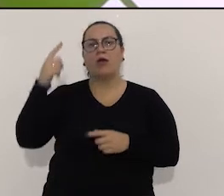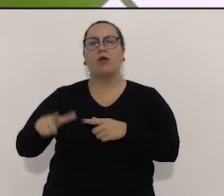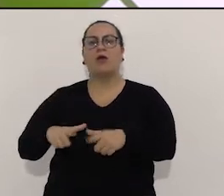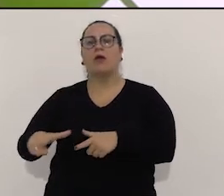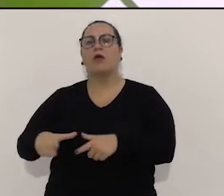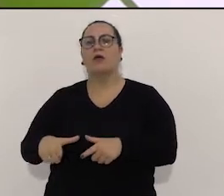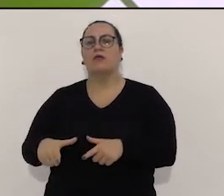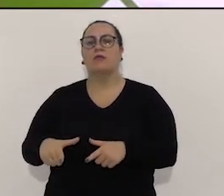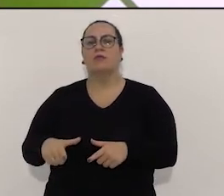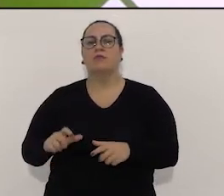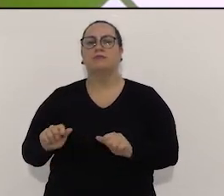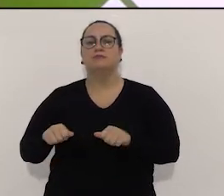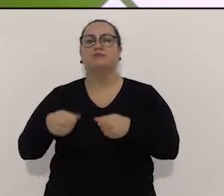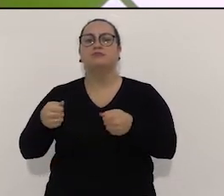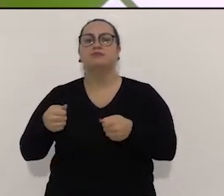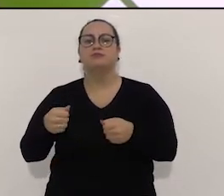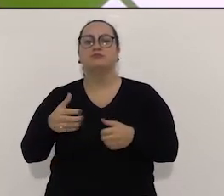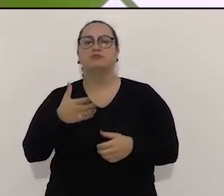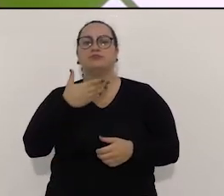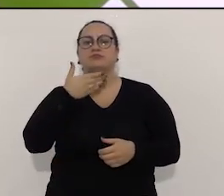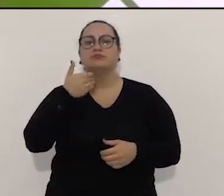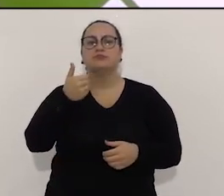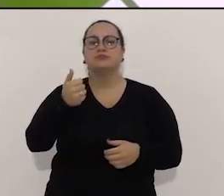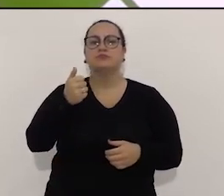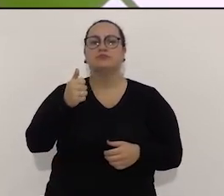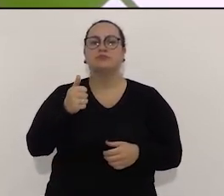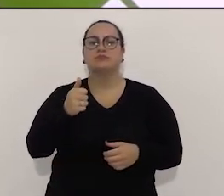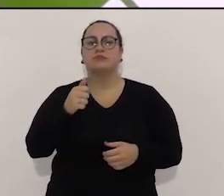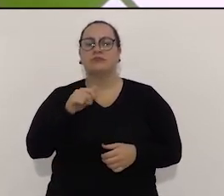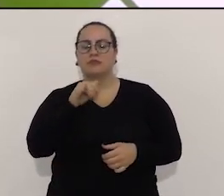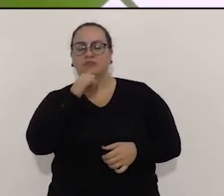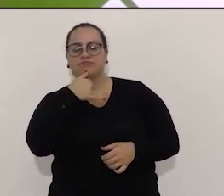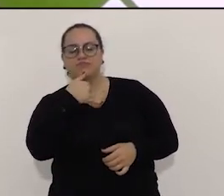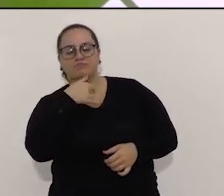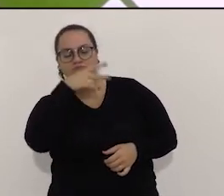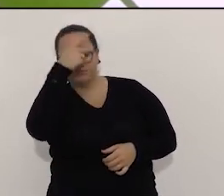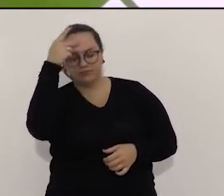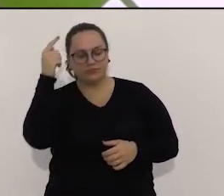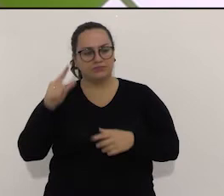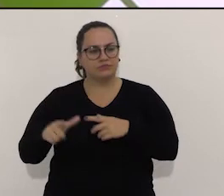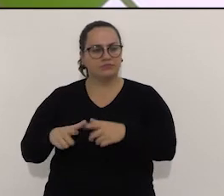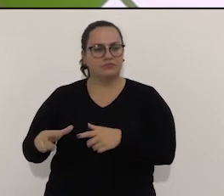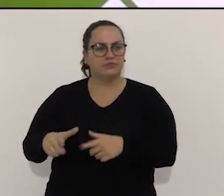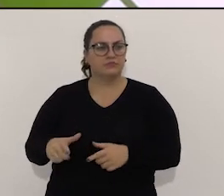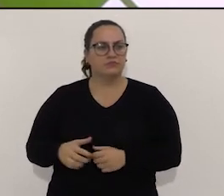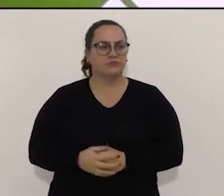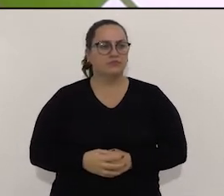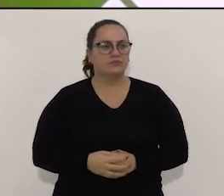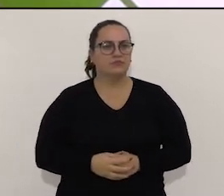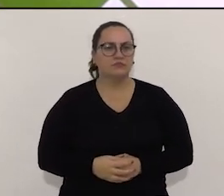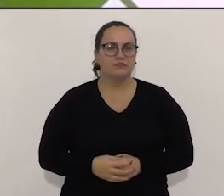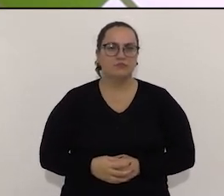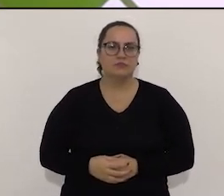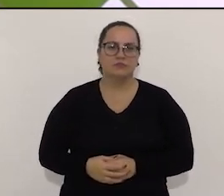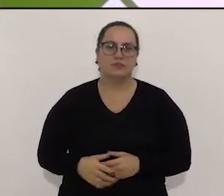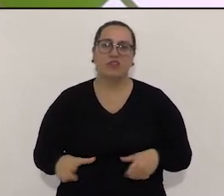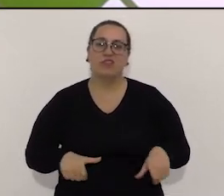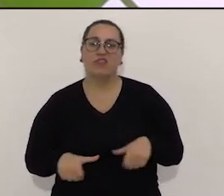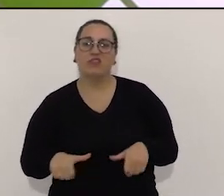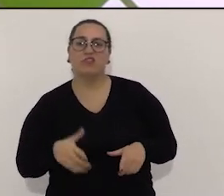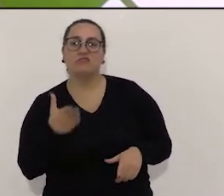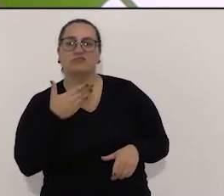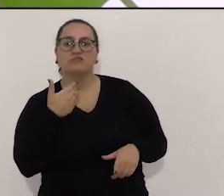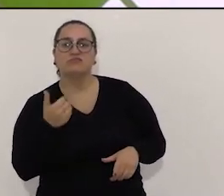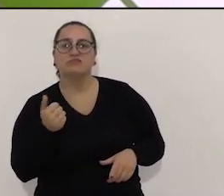Porque como é que você pode prestar um bom serviço à população se você já tem um funcionário desmotivado? Eu fico imaginando, se eu tiver um funcionário desmotivado na minha empresa, ele não vai